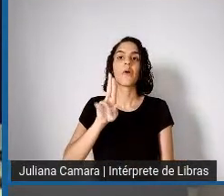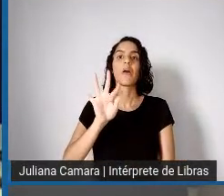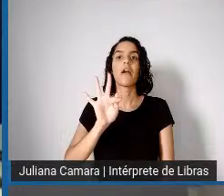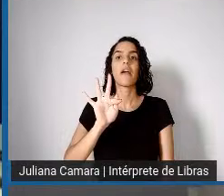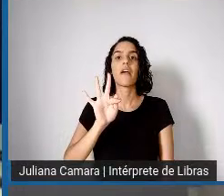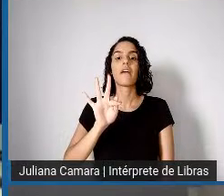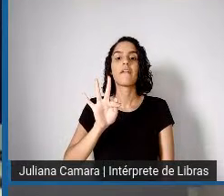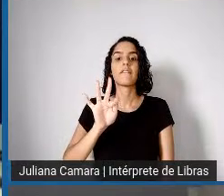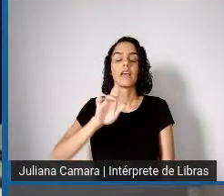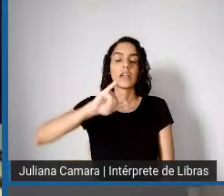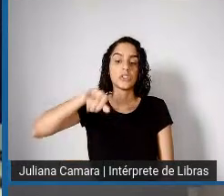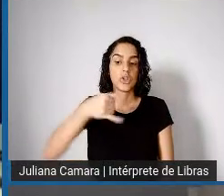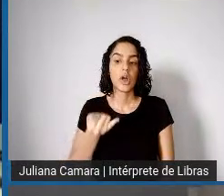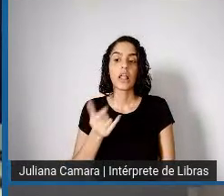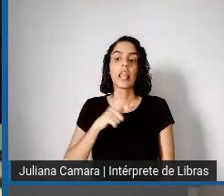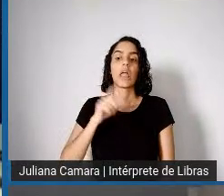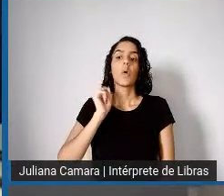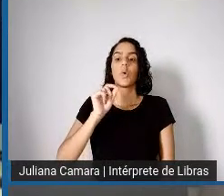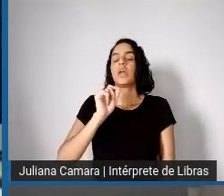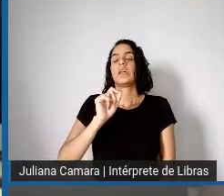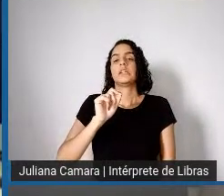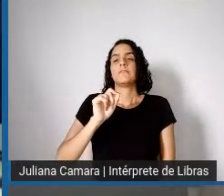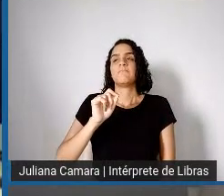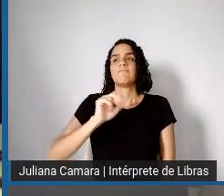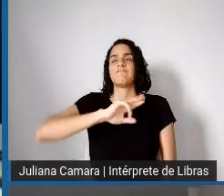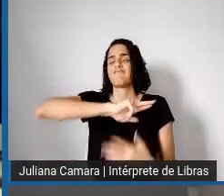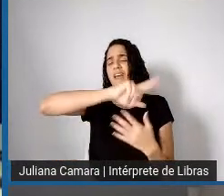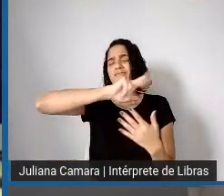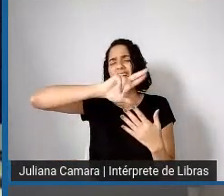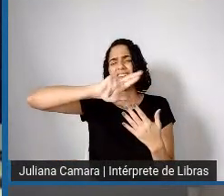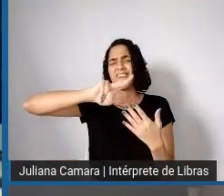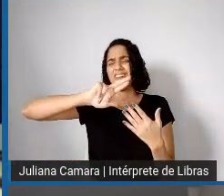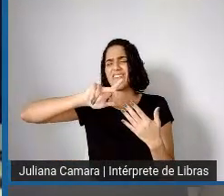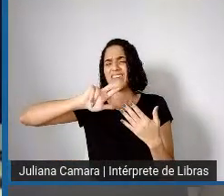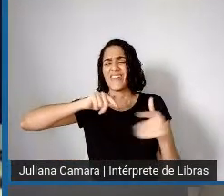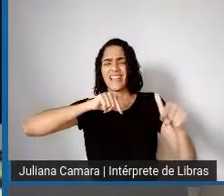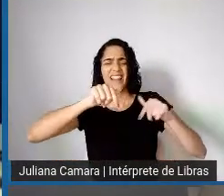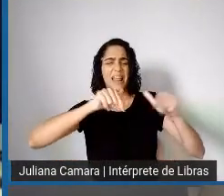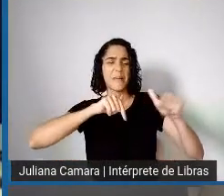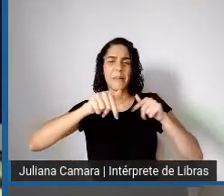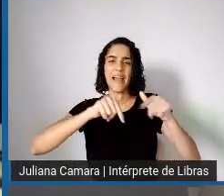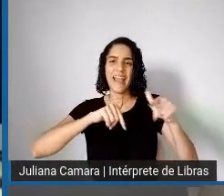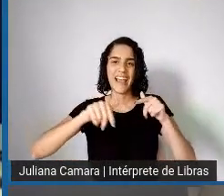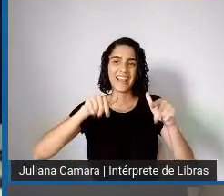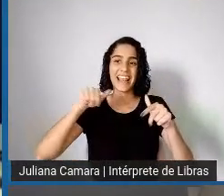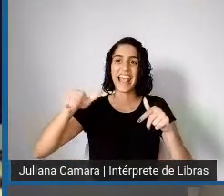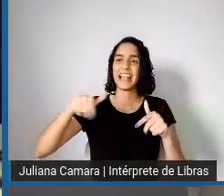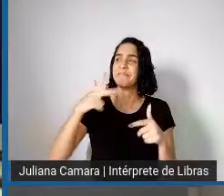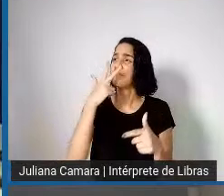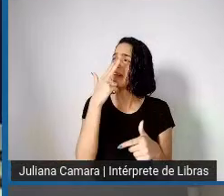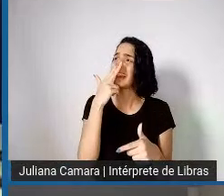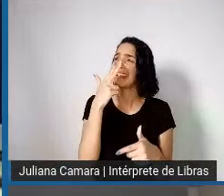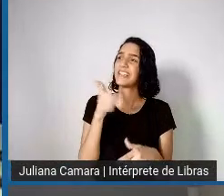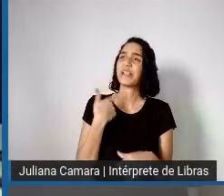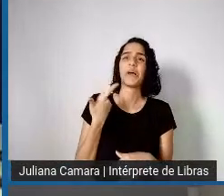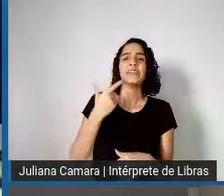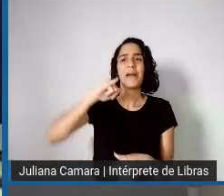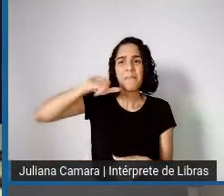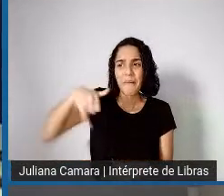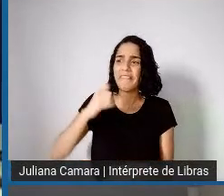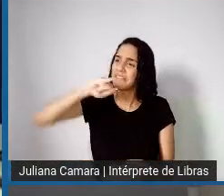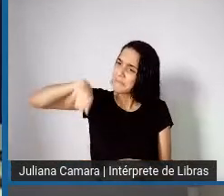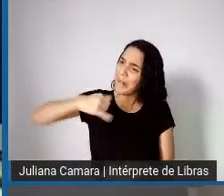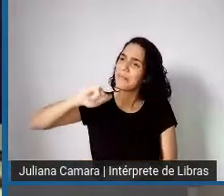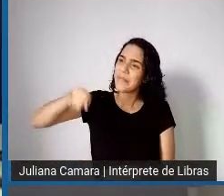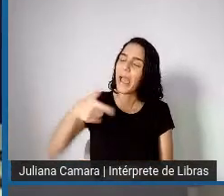do Rio de Janeiro, exerce diversas funções, eu diria assim, ele é expropriado e explorado, porque o Roberto Medronho